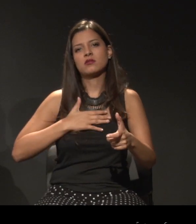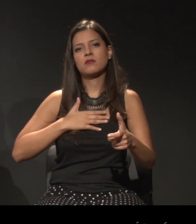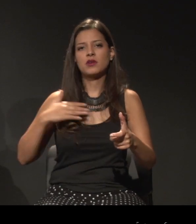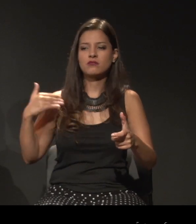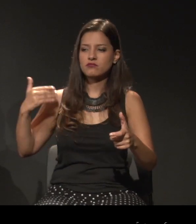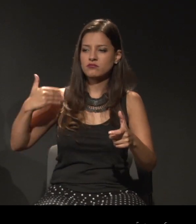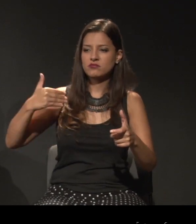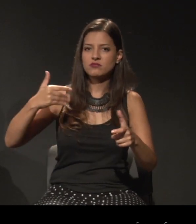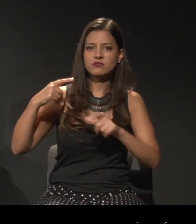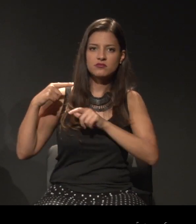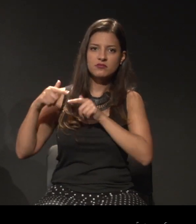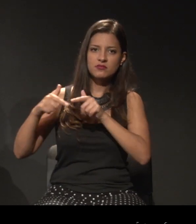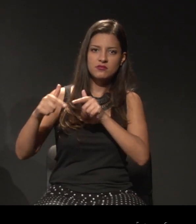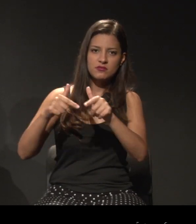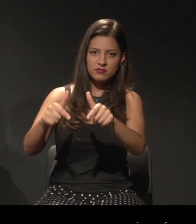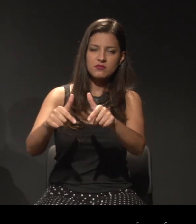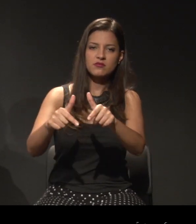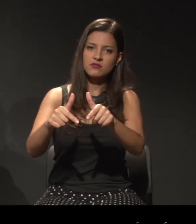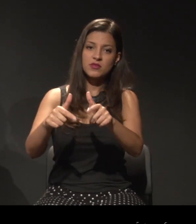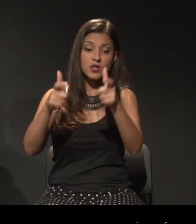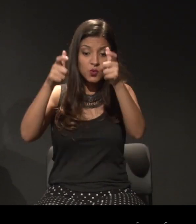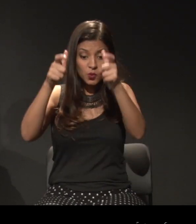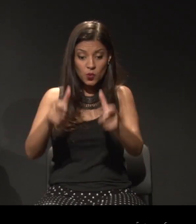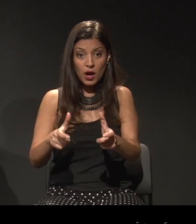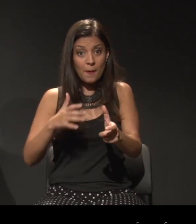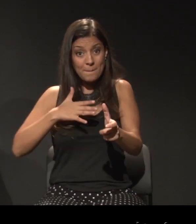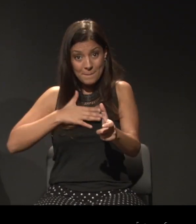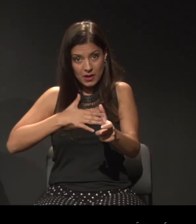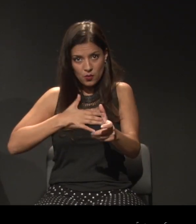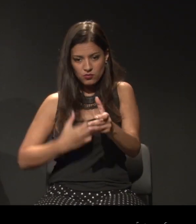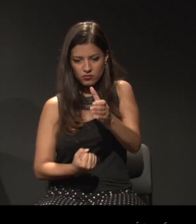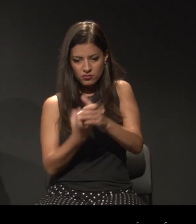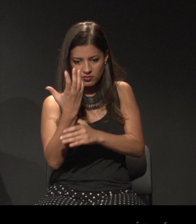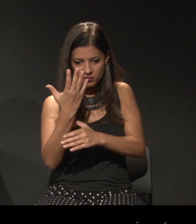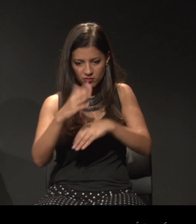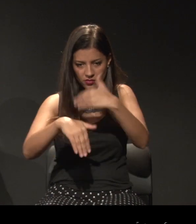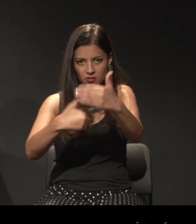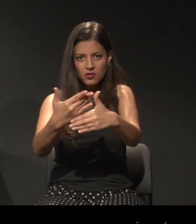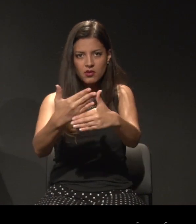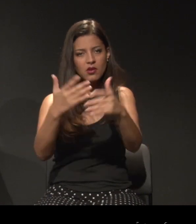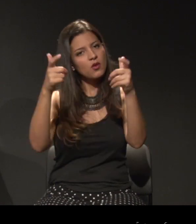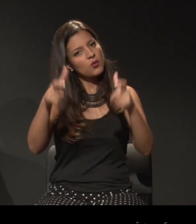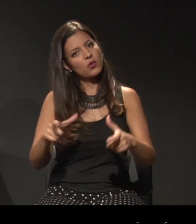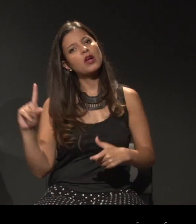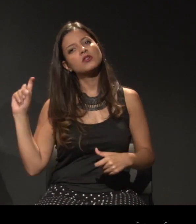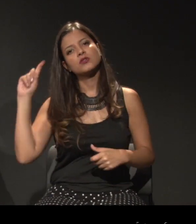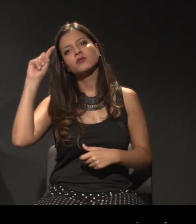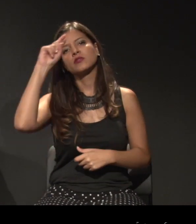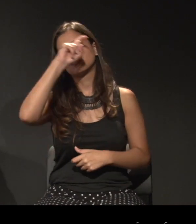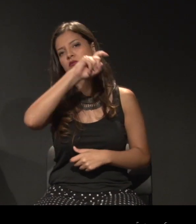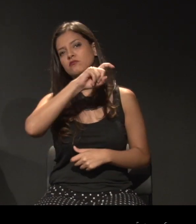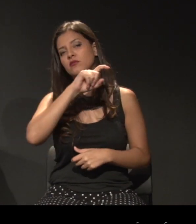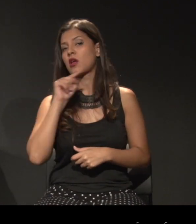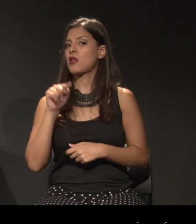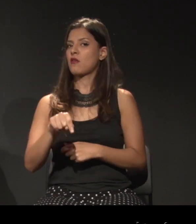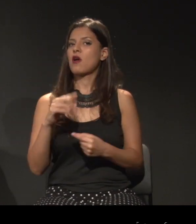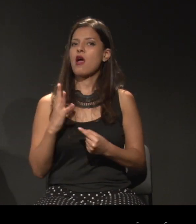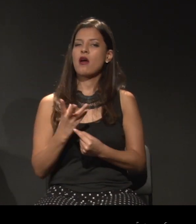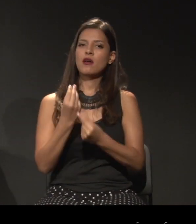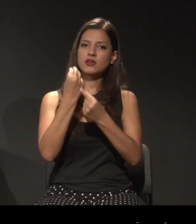atual e desse lugar que eu estou criando. um lugar difícil, porque é um lugar de artista,